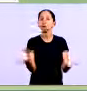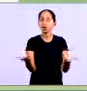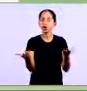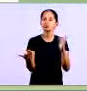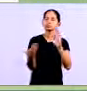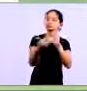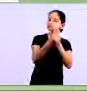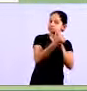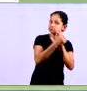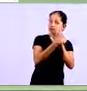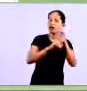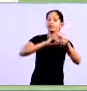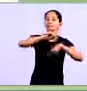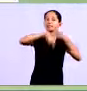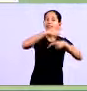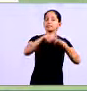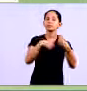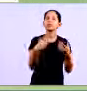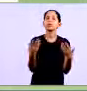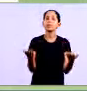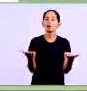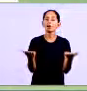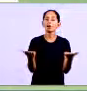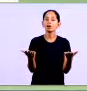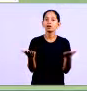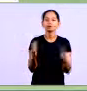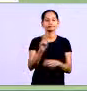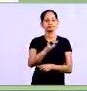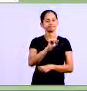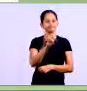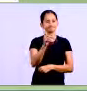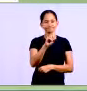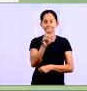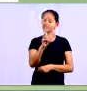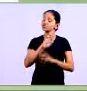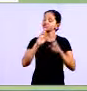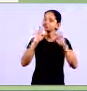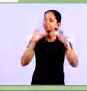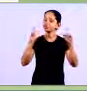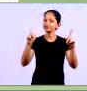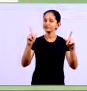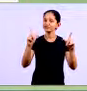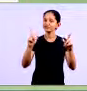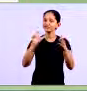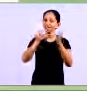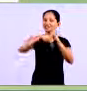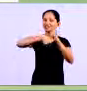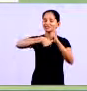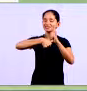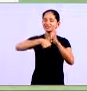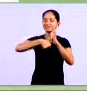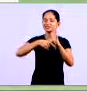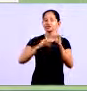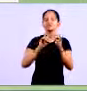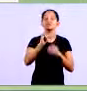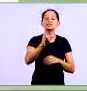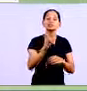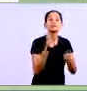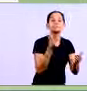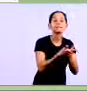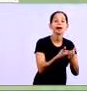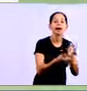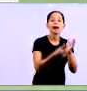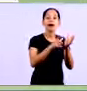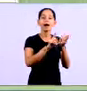em que você recebeu ah mas a data de vencimento não a data que eu recebi não pode ser que aquele cliente atrasa ou paga antecipado então você tem que ter